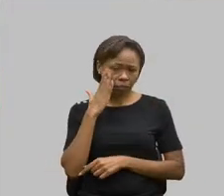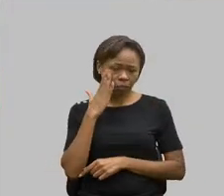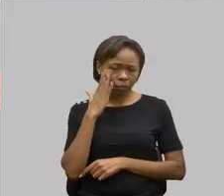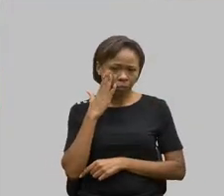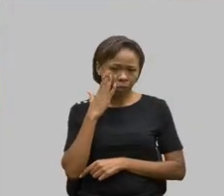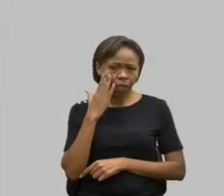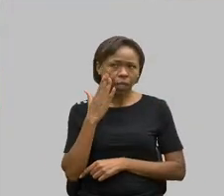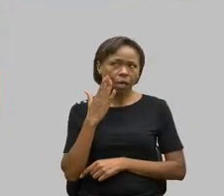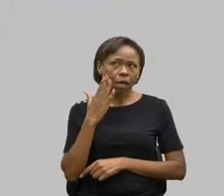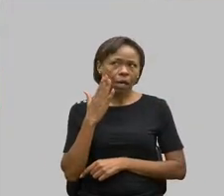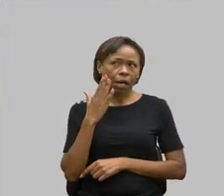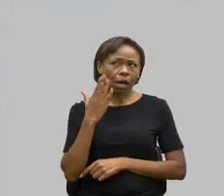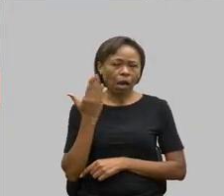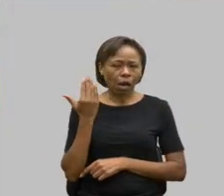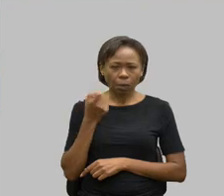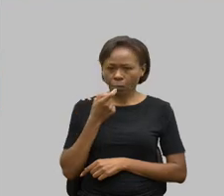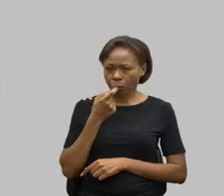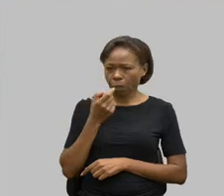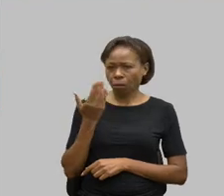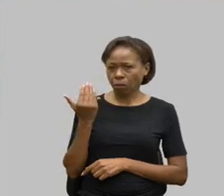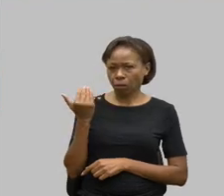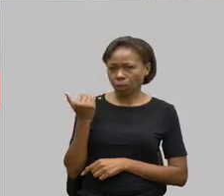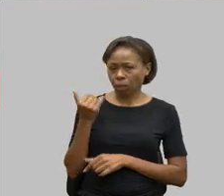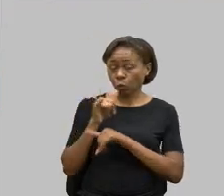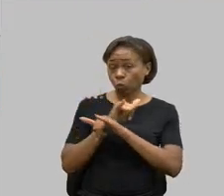imagem, recentemente, que rodou o mundo.